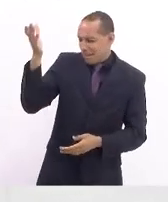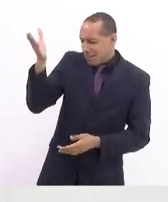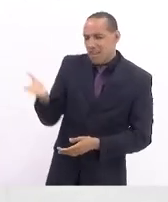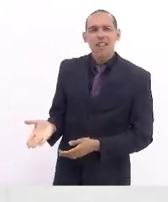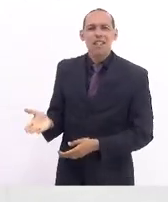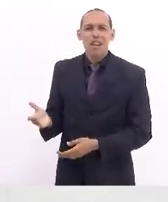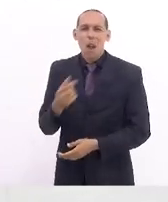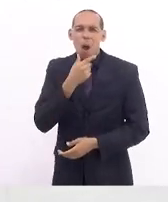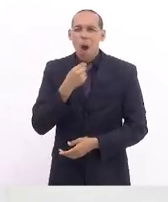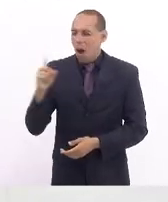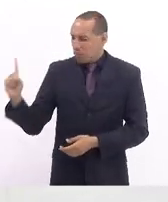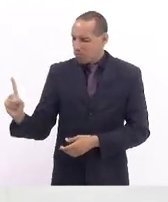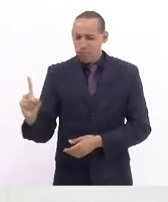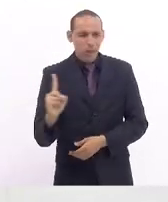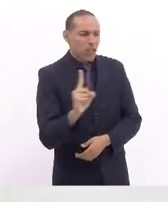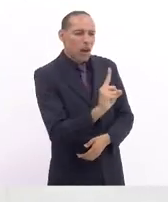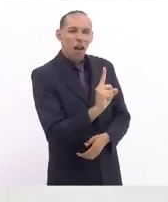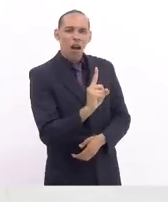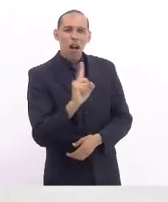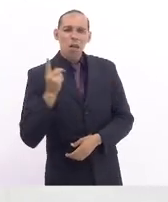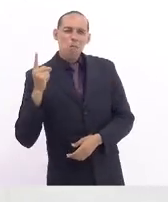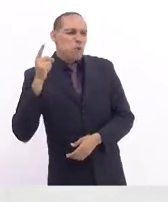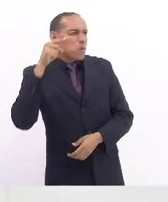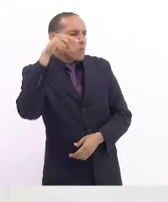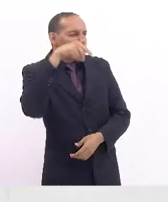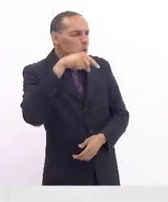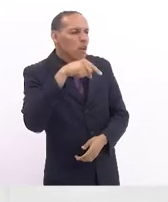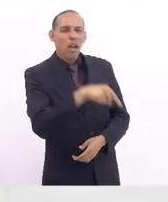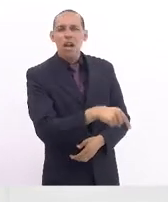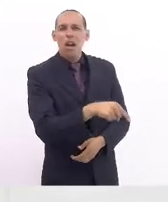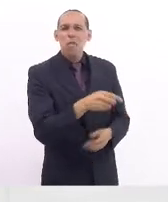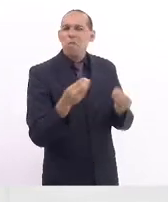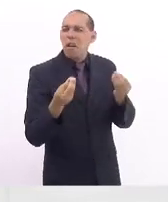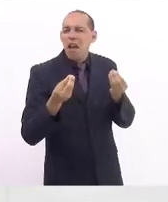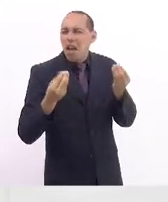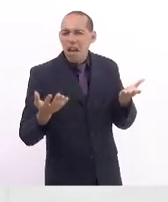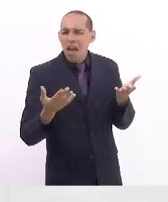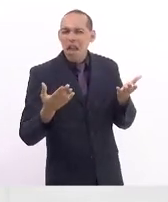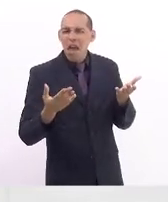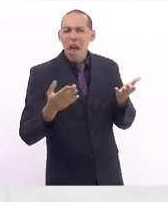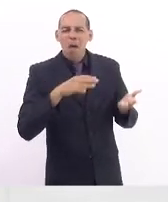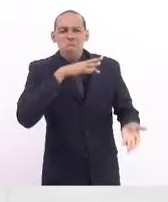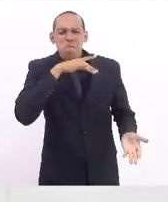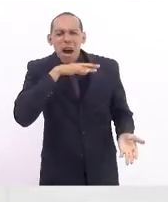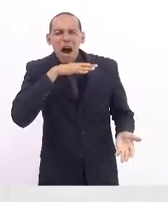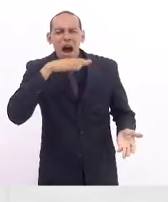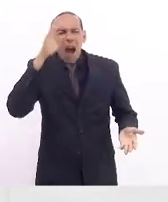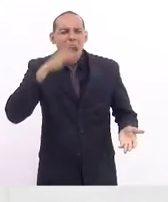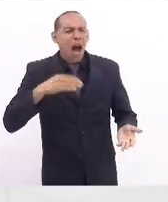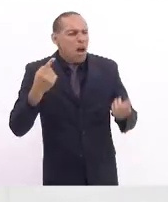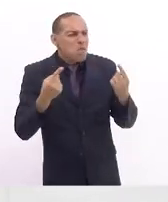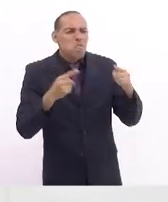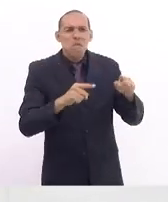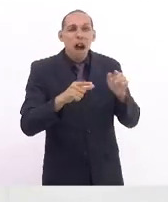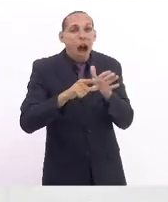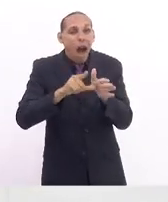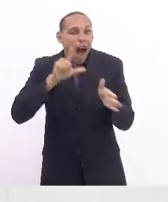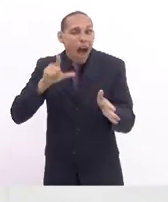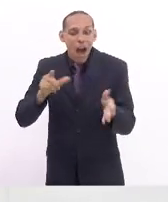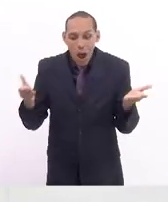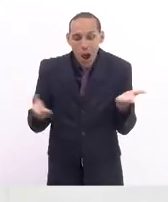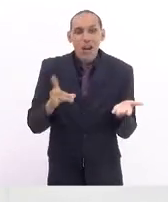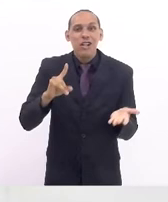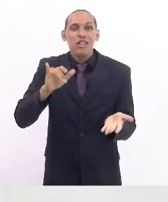do nosso país para fazer, cometer um ato cruel desse, infame, às vésperas do Dia Internacional da Mulher,